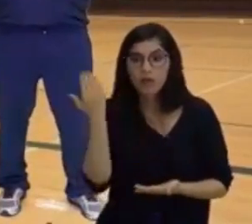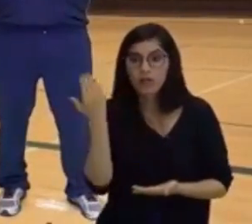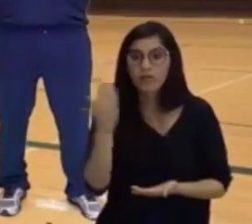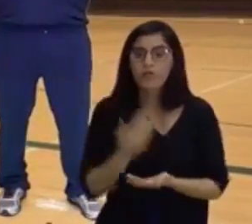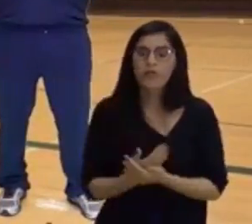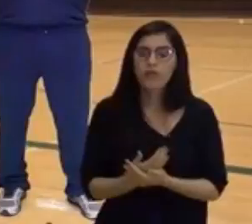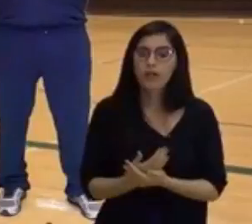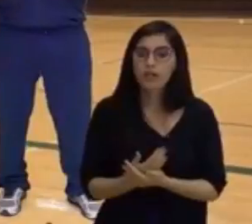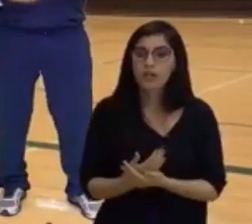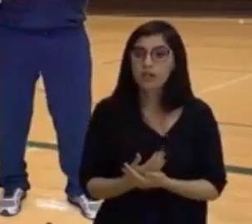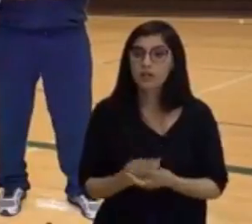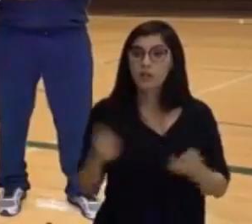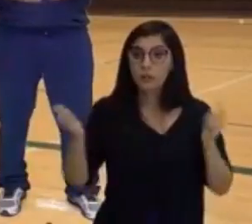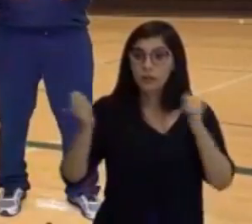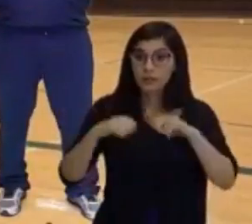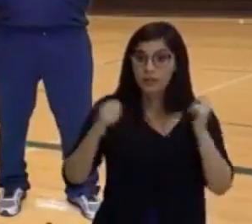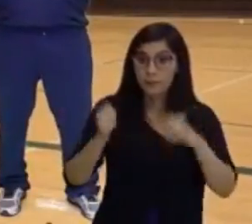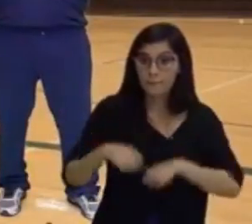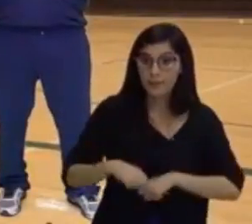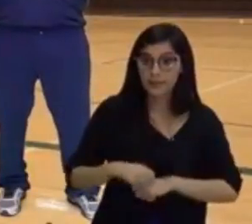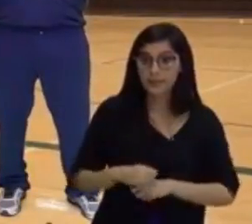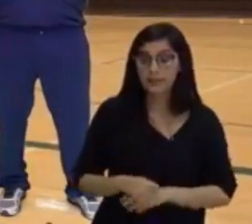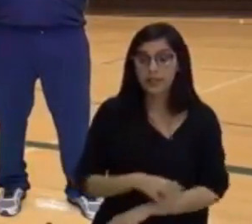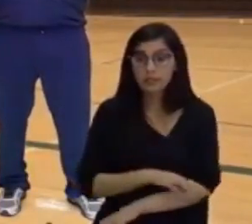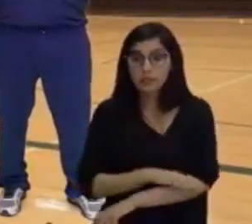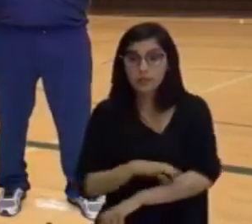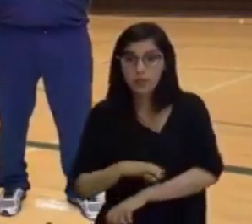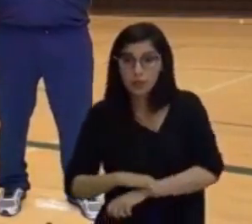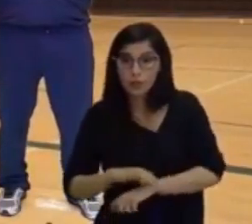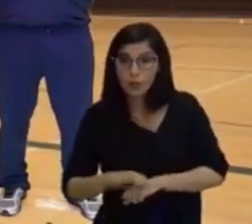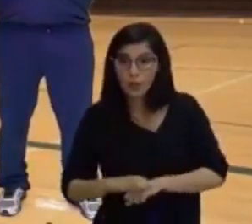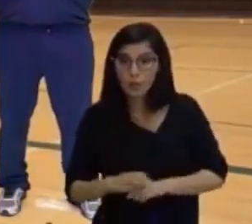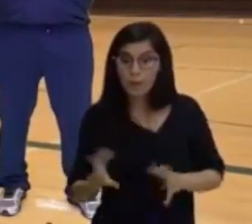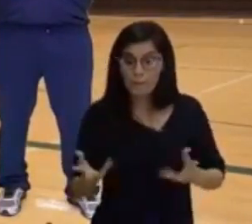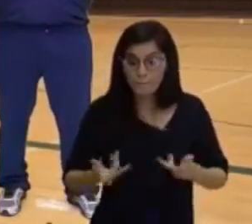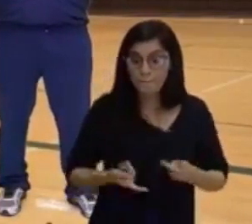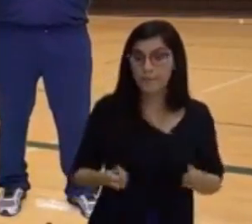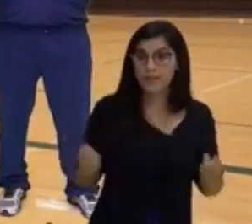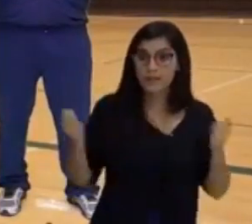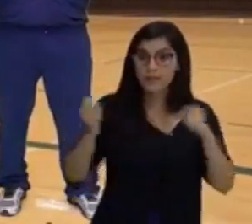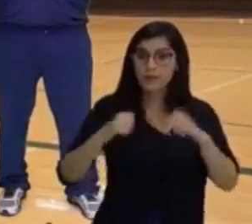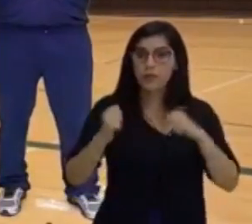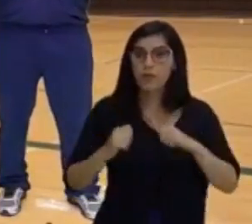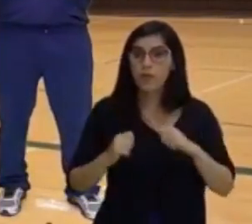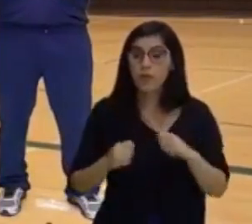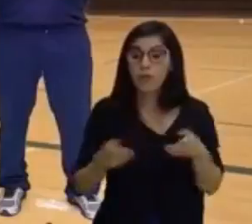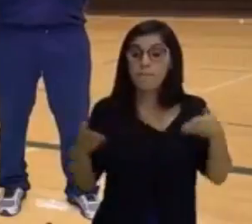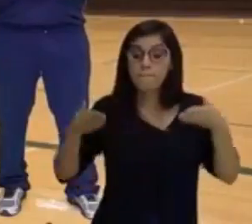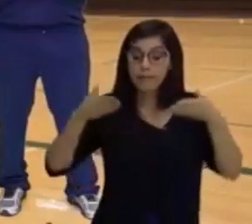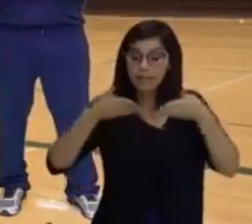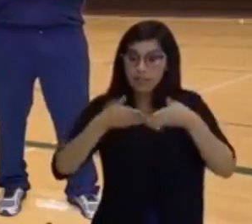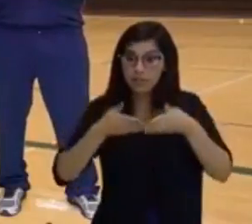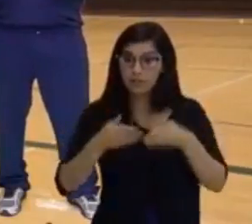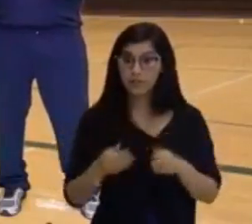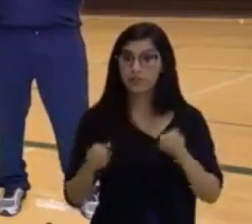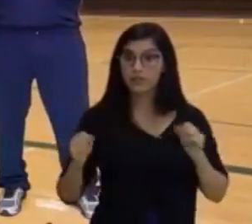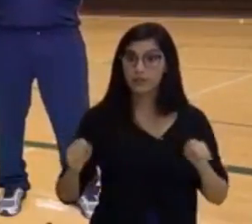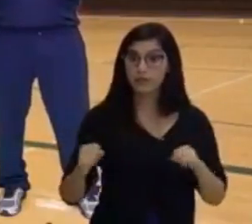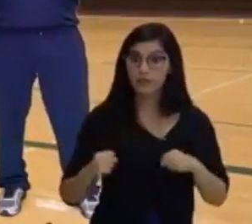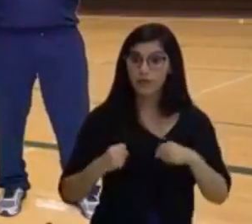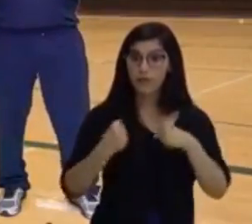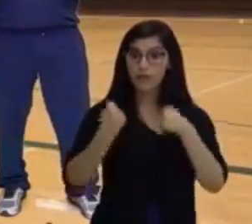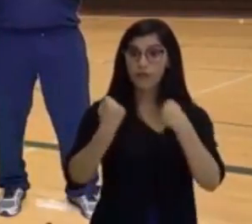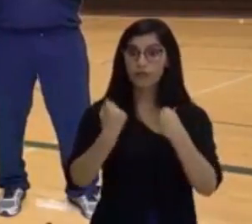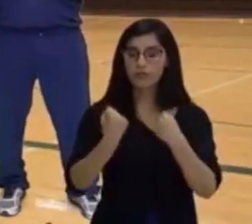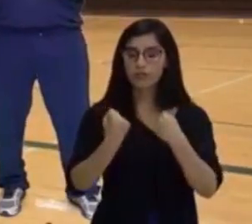falando sobre as valências físicas e mais especificamente sobre força. Mas eu lembro muito bem que